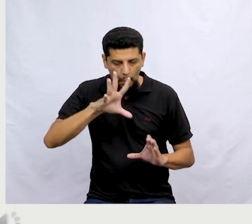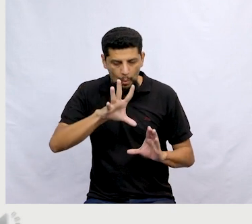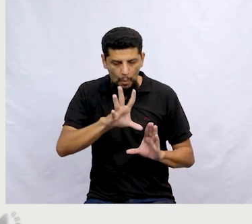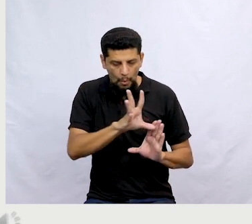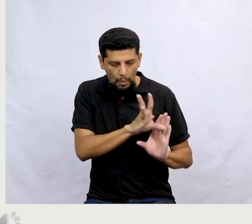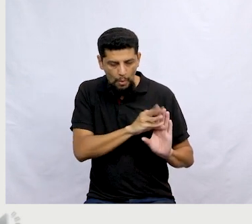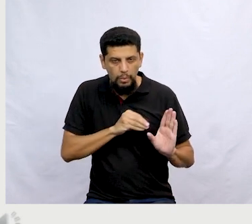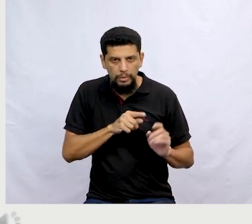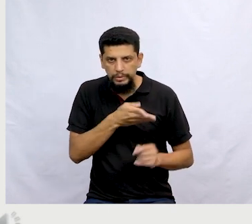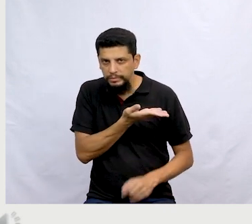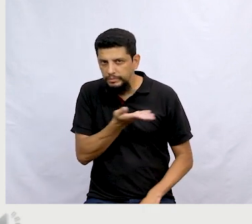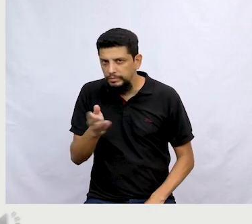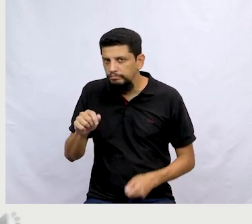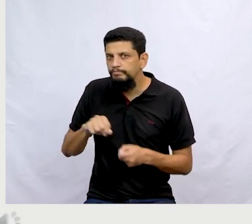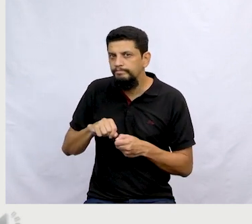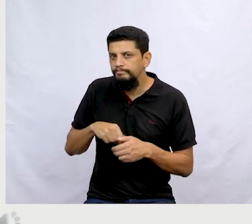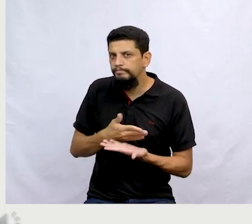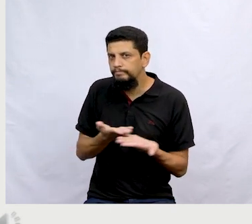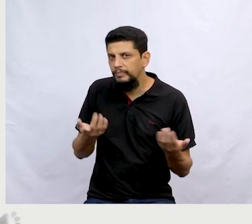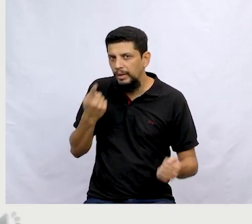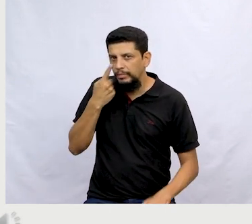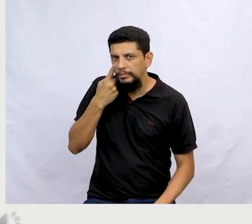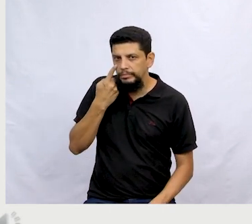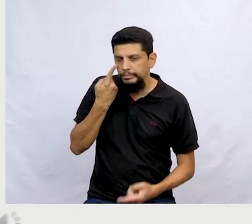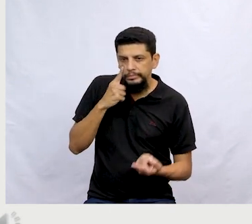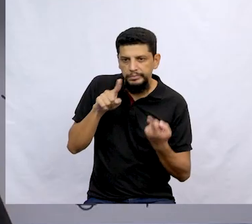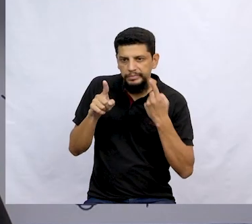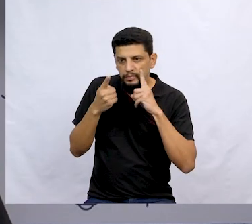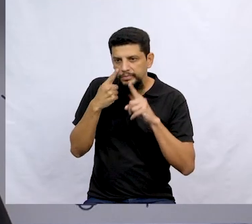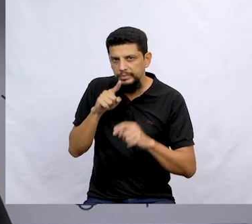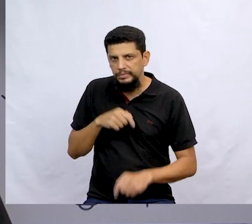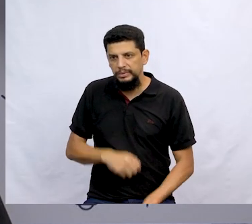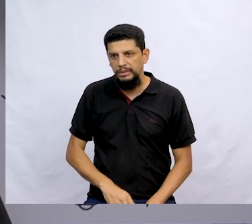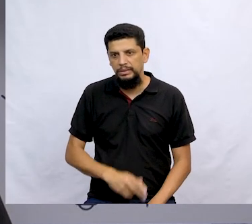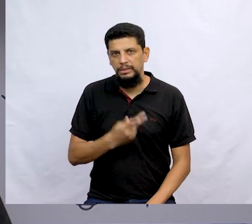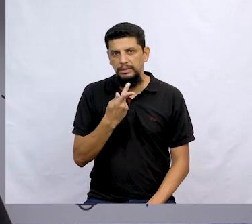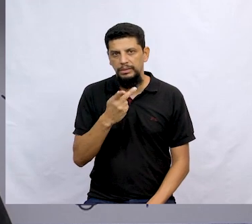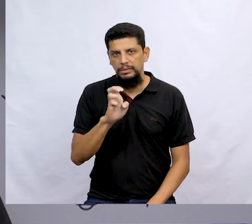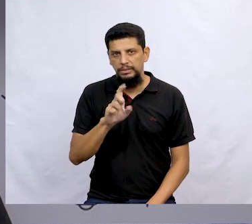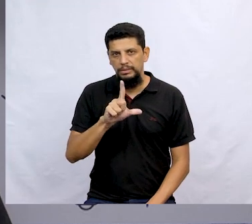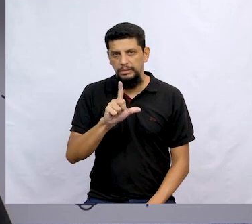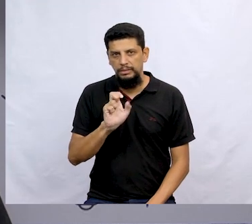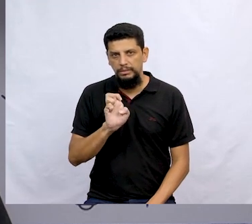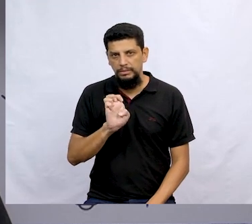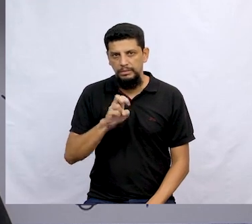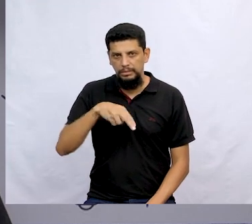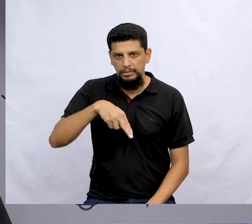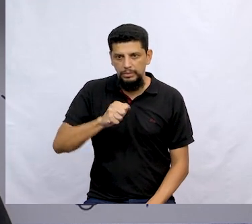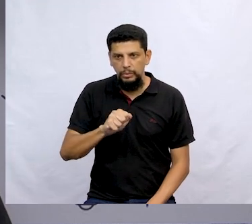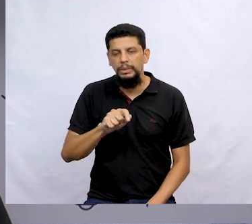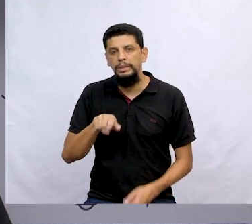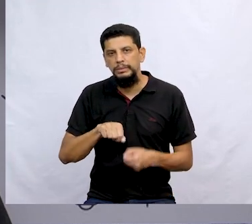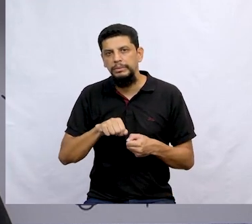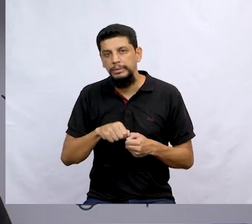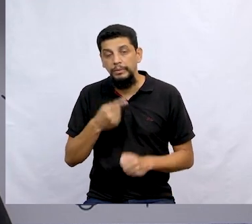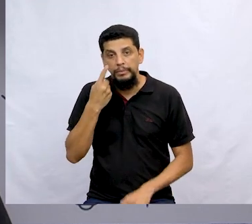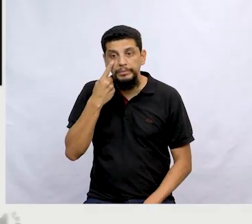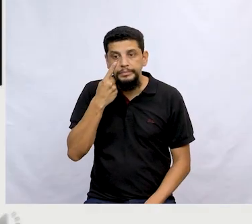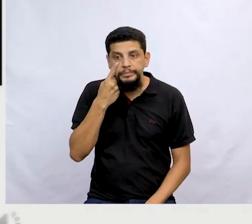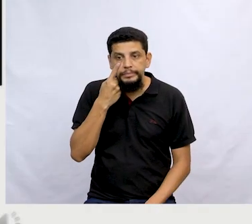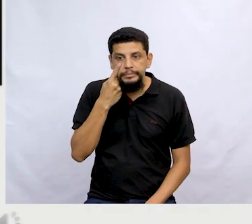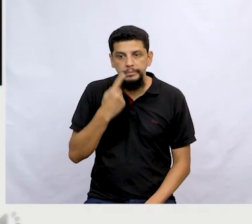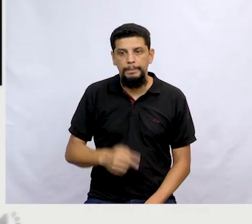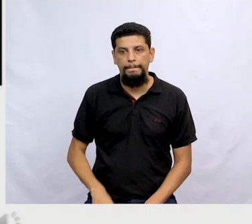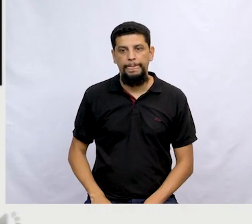máquina, o que você faria? Vamos descobrir, então? A Helena, ela nos conta o que ela faria. Vamos ouvir?